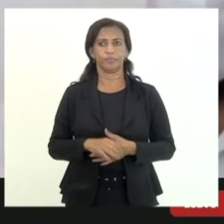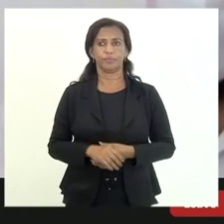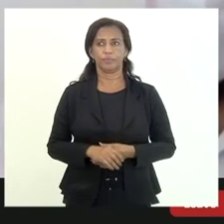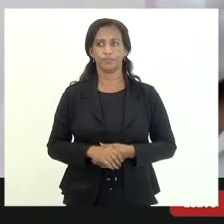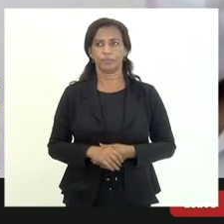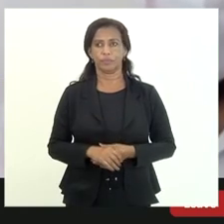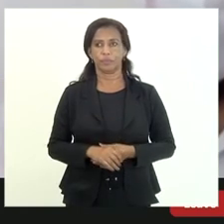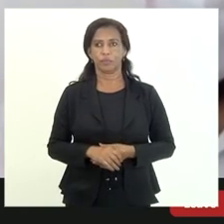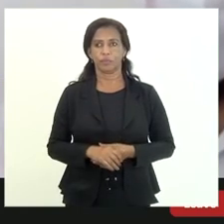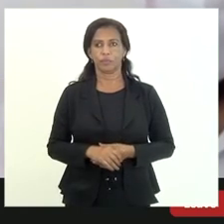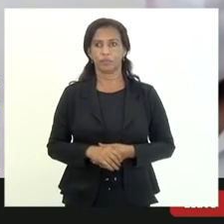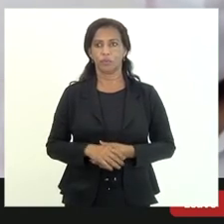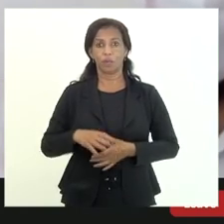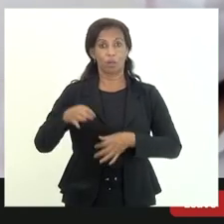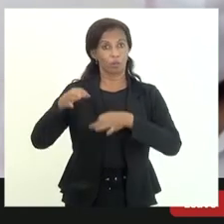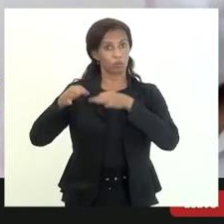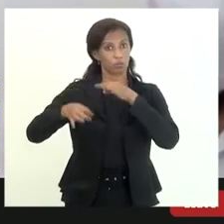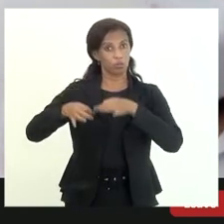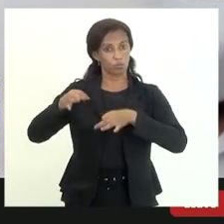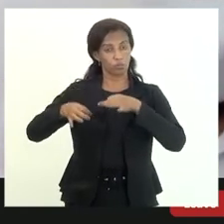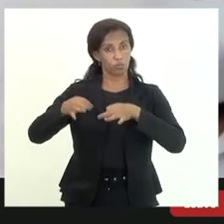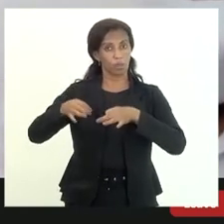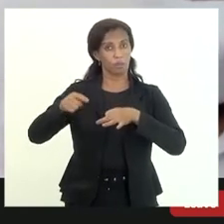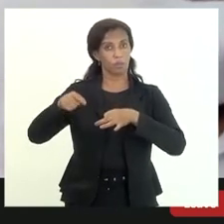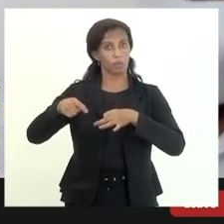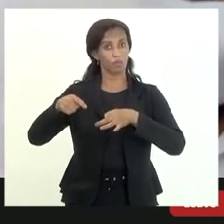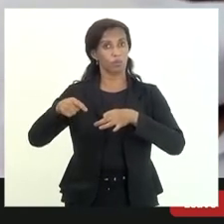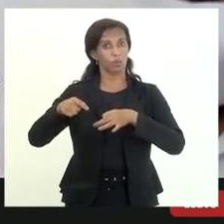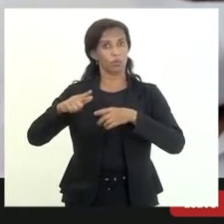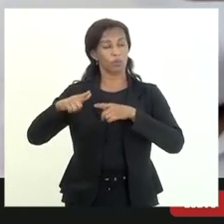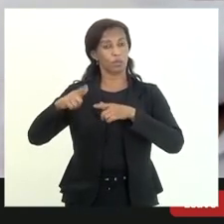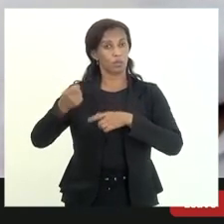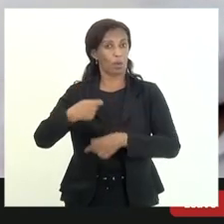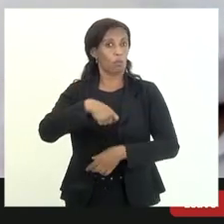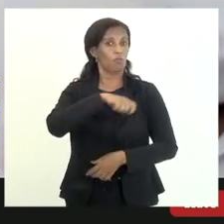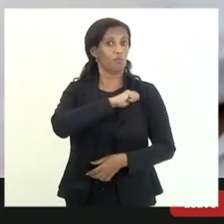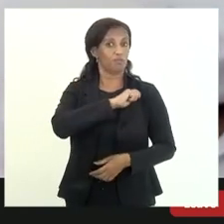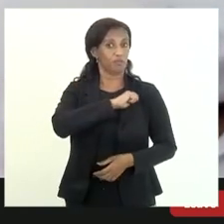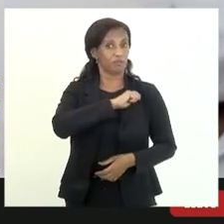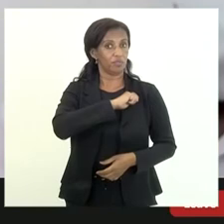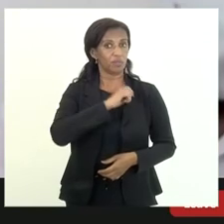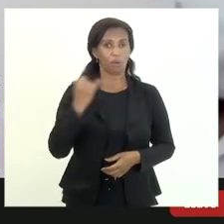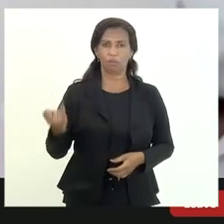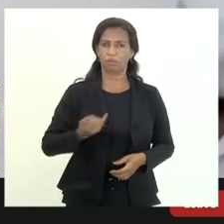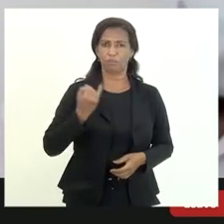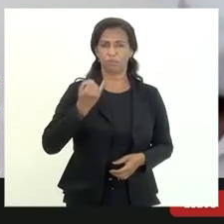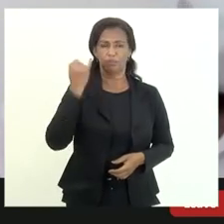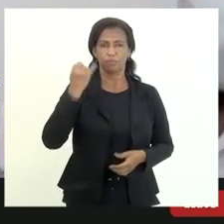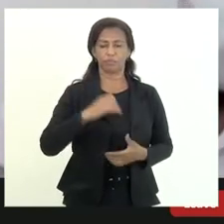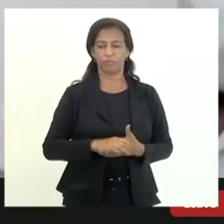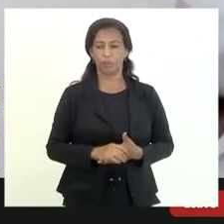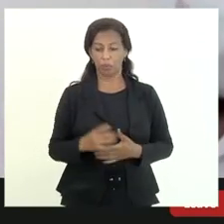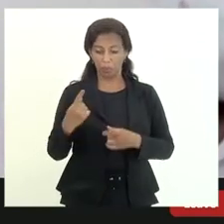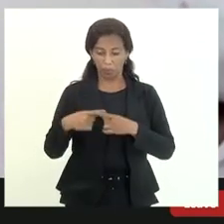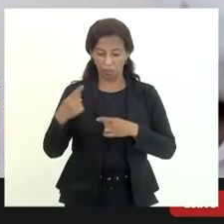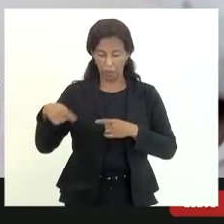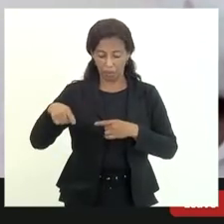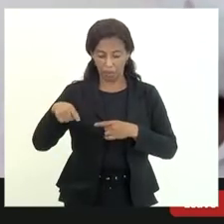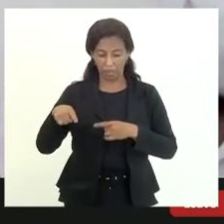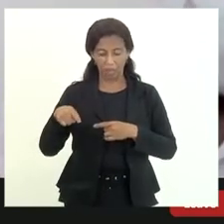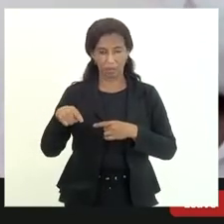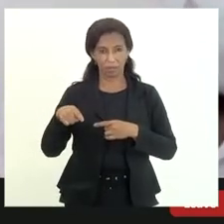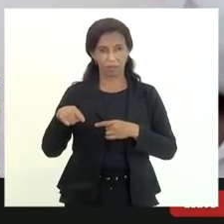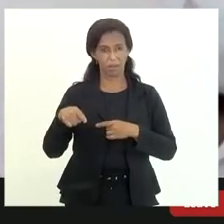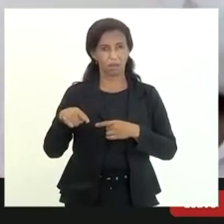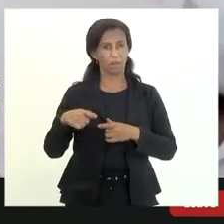no julgamento daquilo que está sendo colocado como execução fiscal é importantíssimo né porque esse negócio das